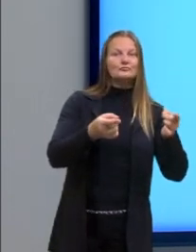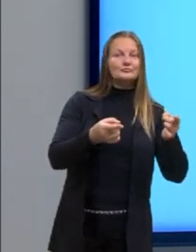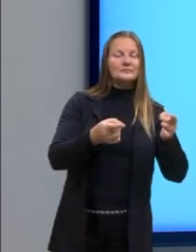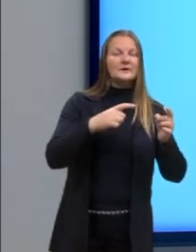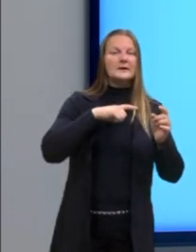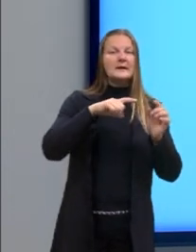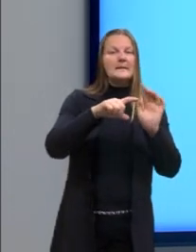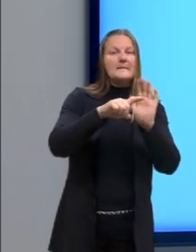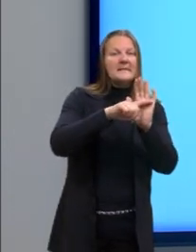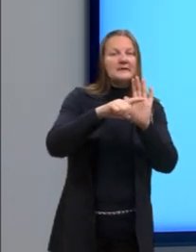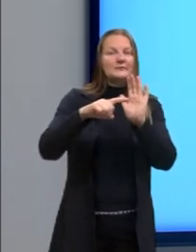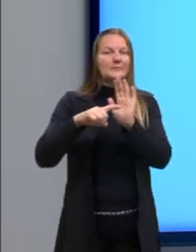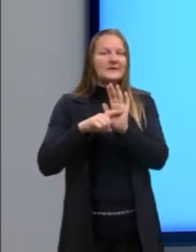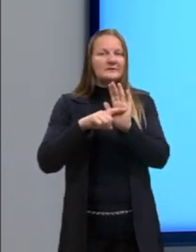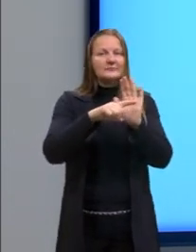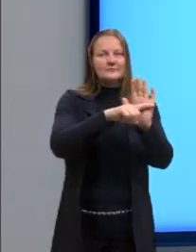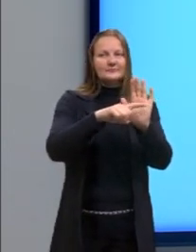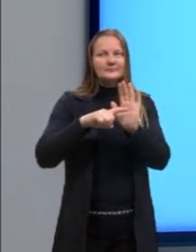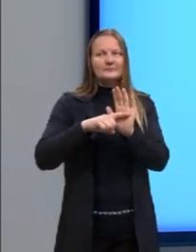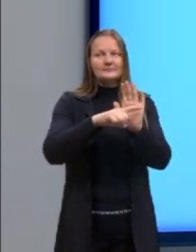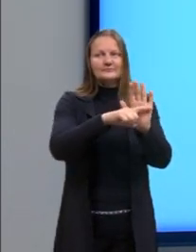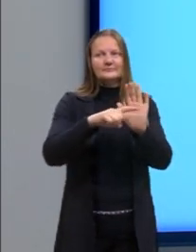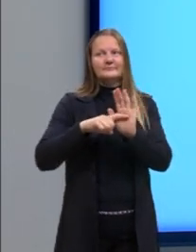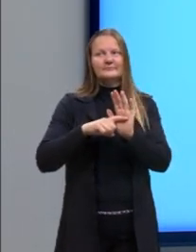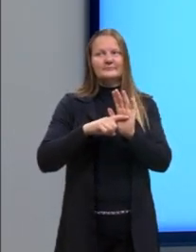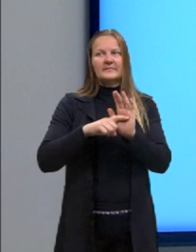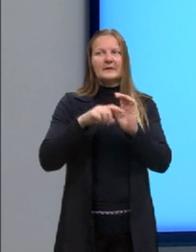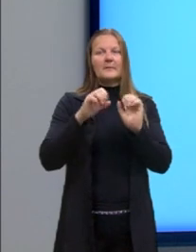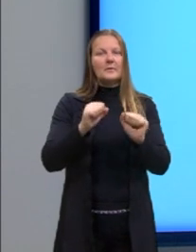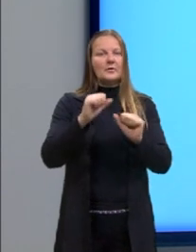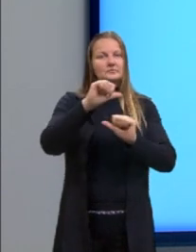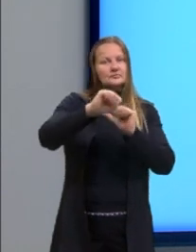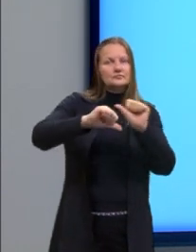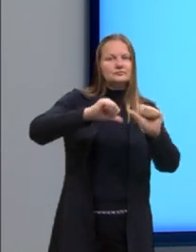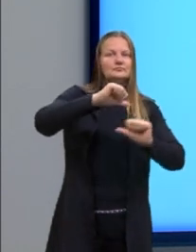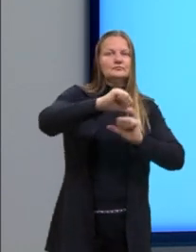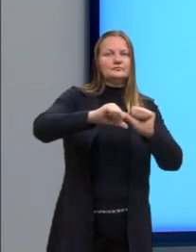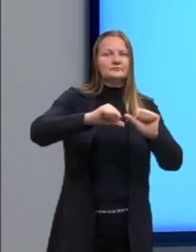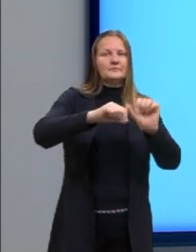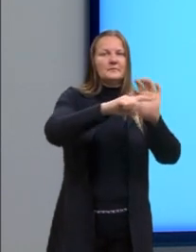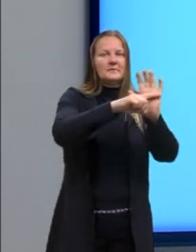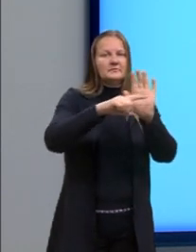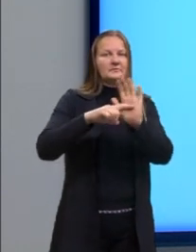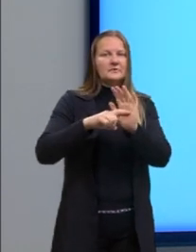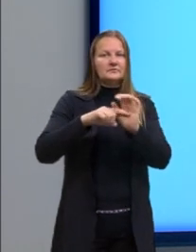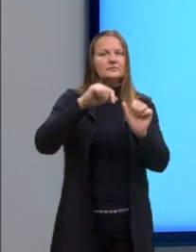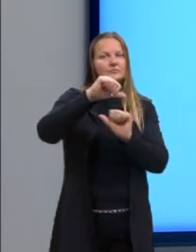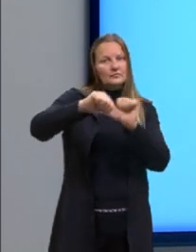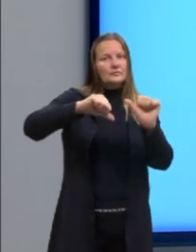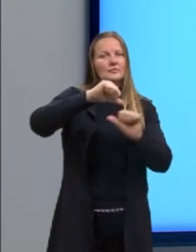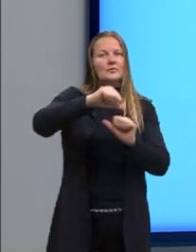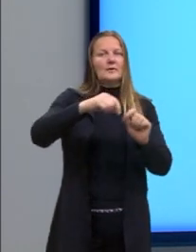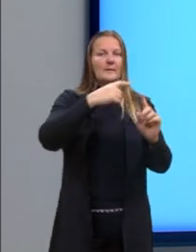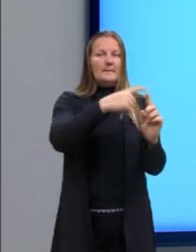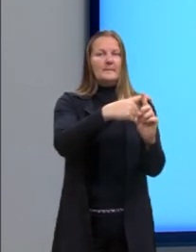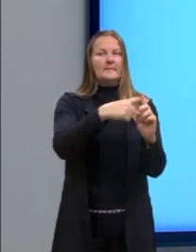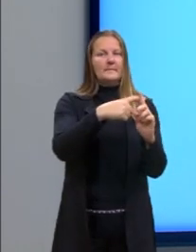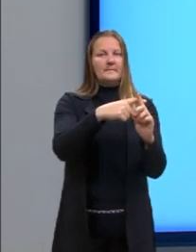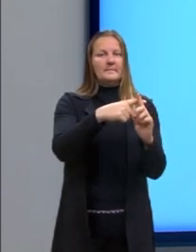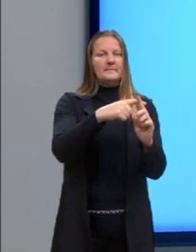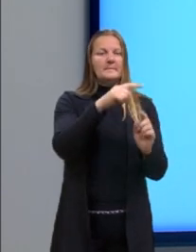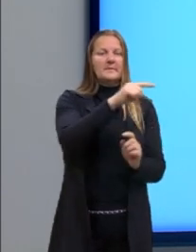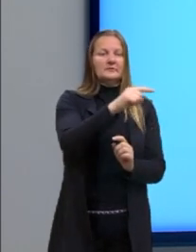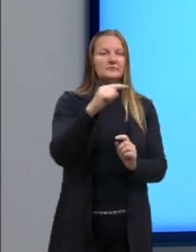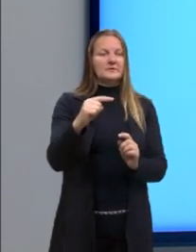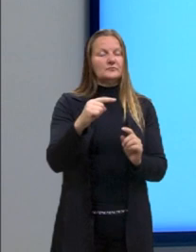menos com menos, né? Então, a gente pode até resolver essa regrinha de sinais que temos aqui, menos com menos dá